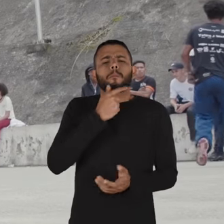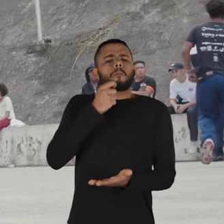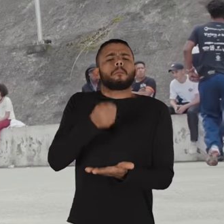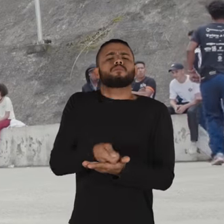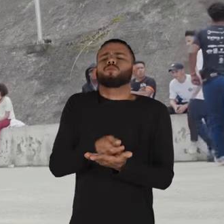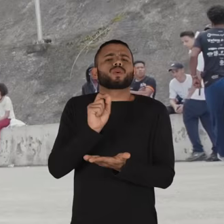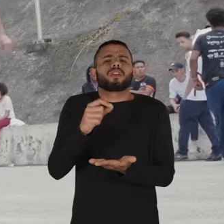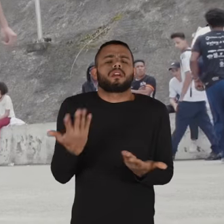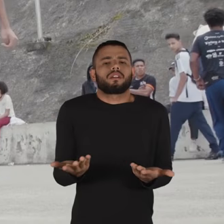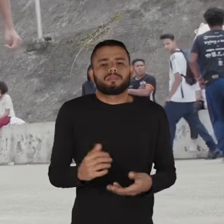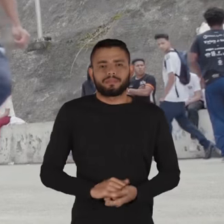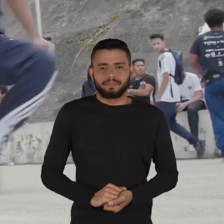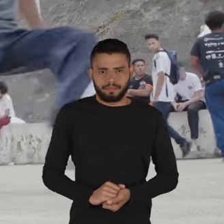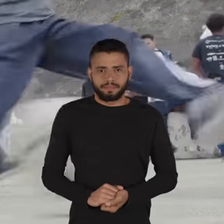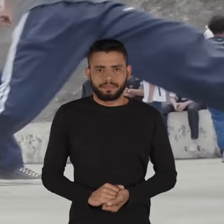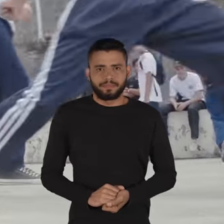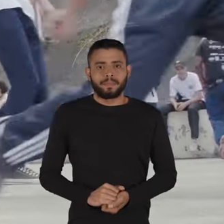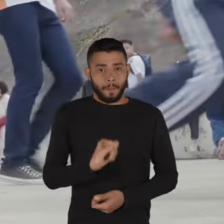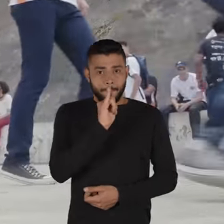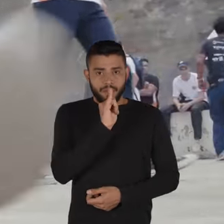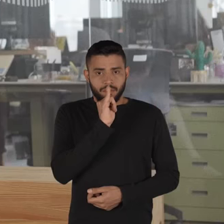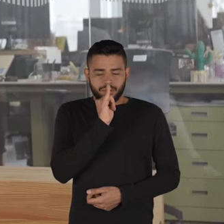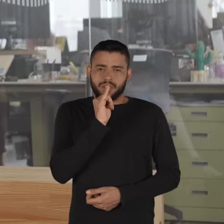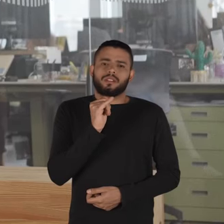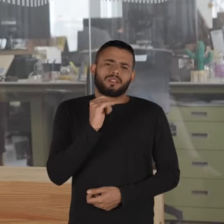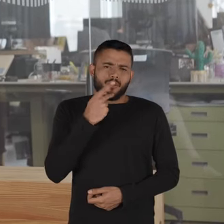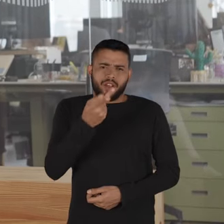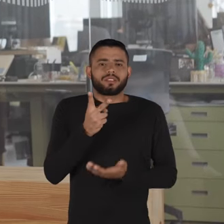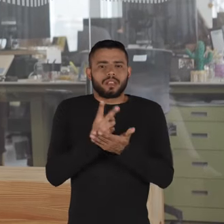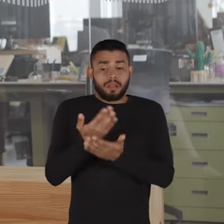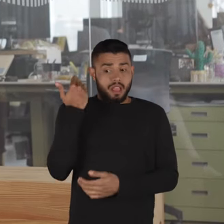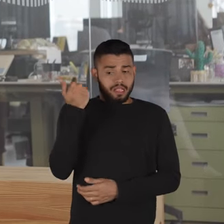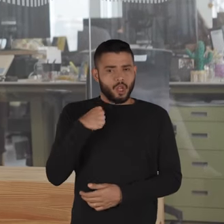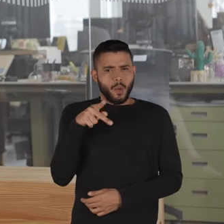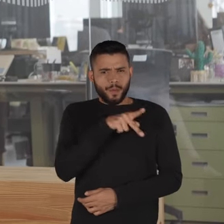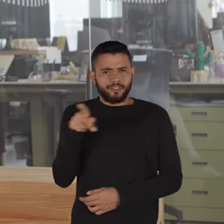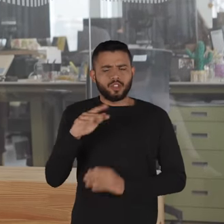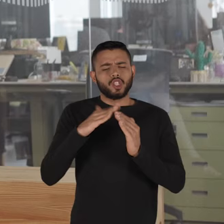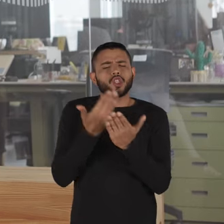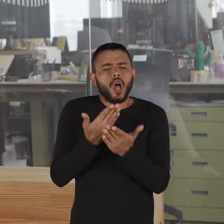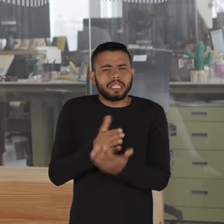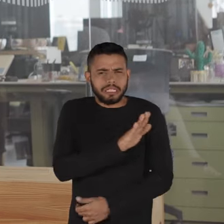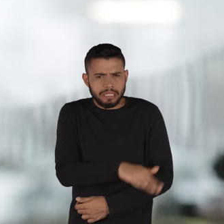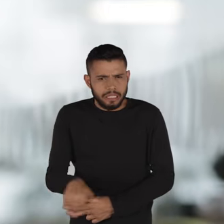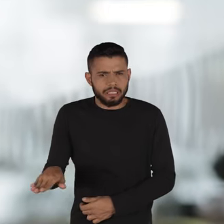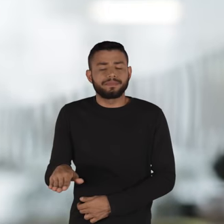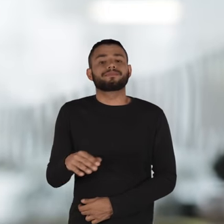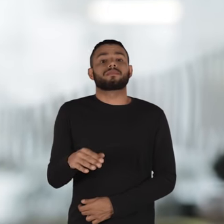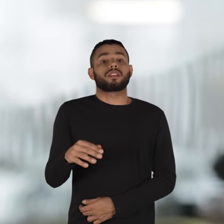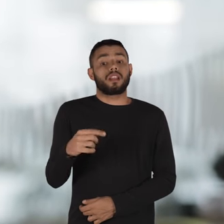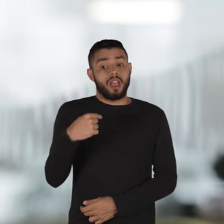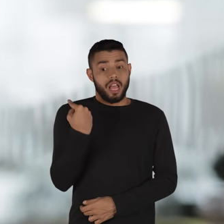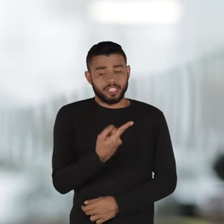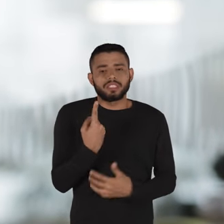masculinidade. Raquel Franzin, coordenadora de educação Instituto Alana. Um exemplo que eu gosto de dar, até por ter sido professora de creche, é que